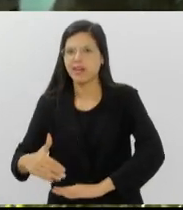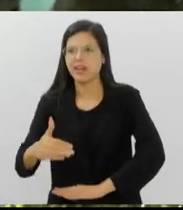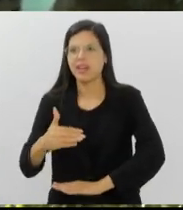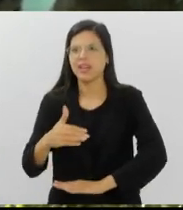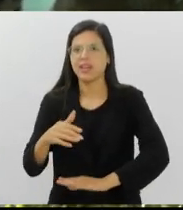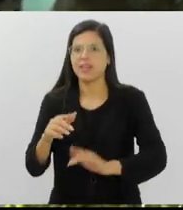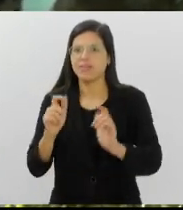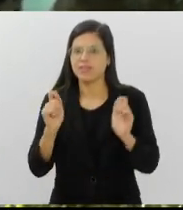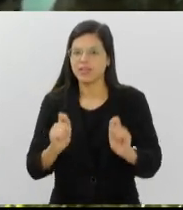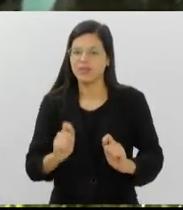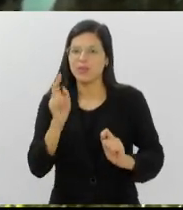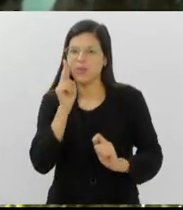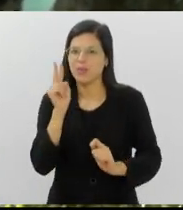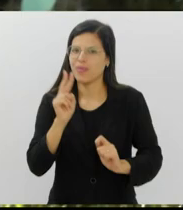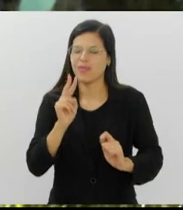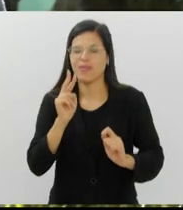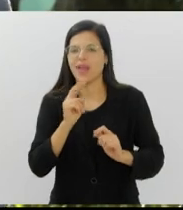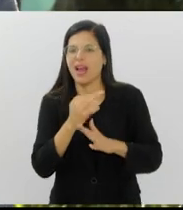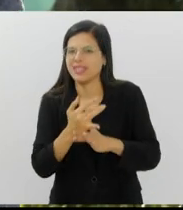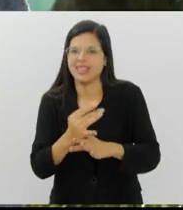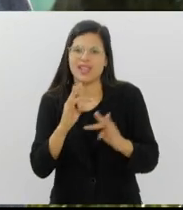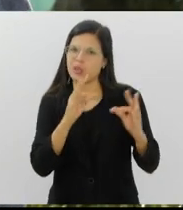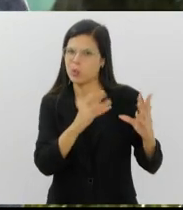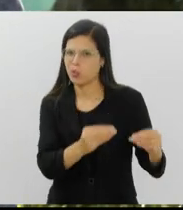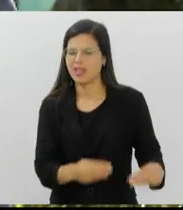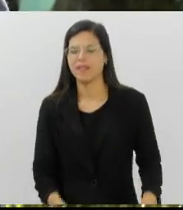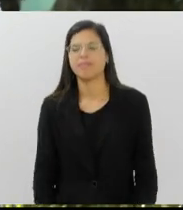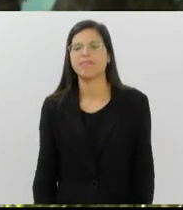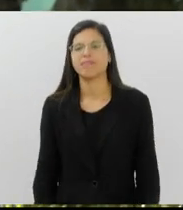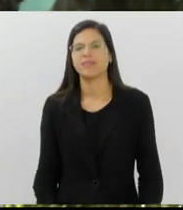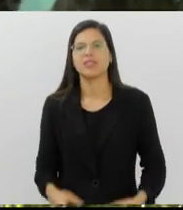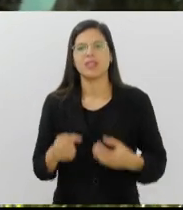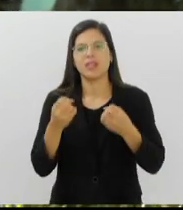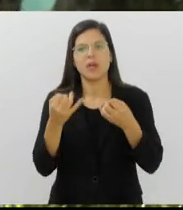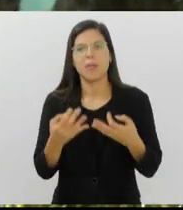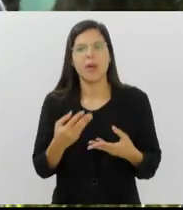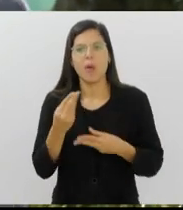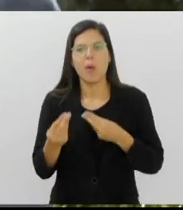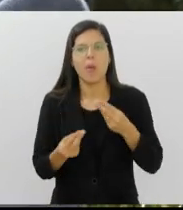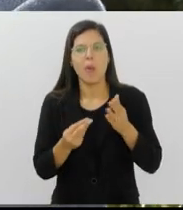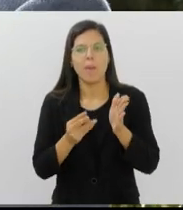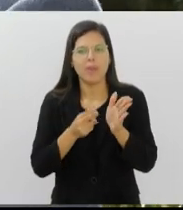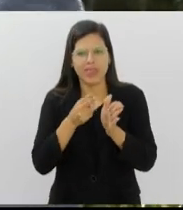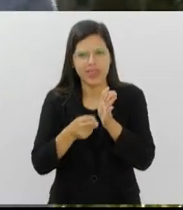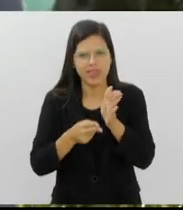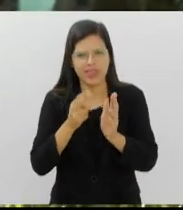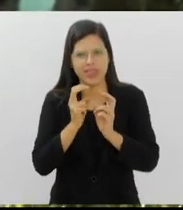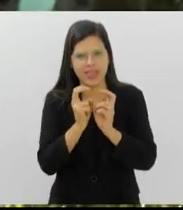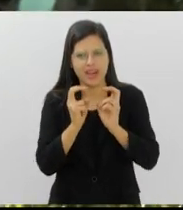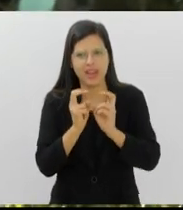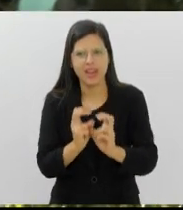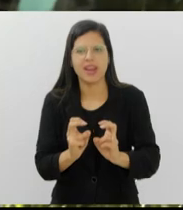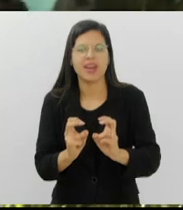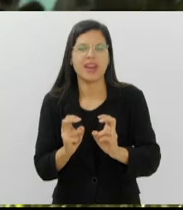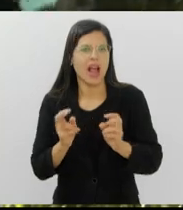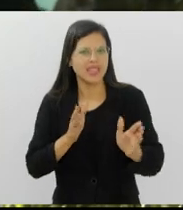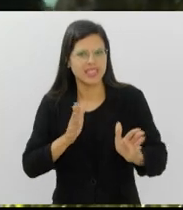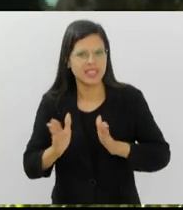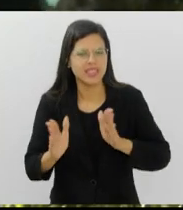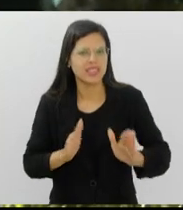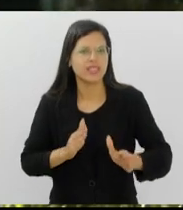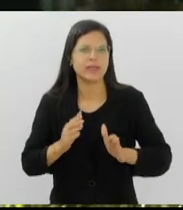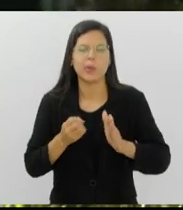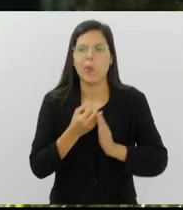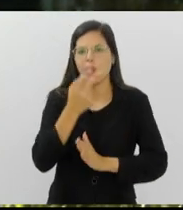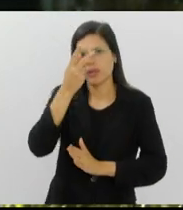graus da Cidade Maravilhosa. Falando agora sobre um pouquinho desse trem, ele é totalmente acessível, tem as janelas panorâmicas, quantas pessoas comportam, quanto tempo leva